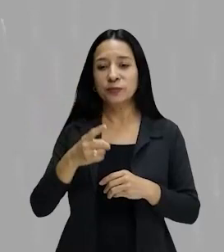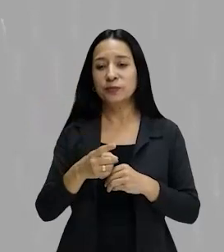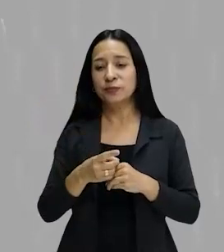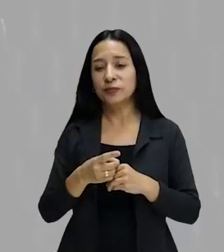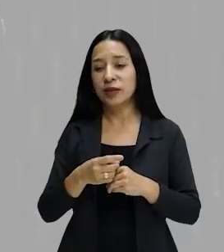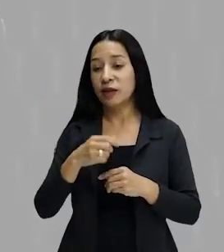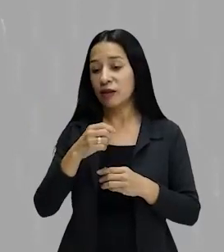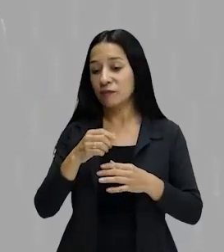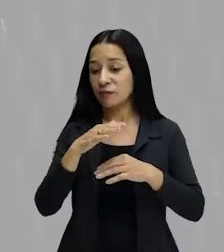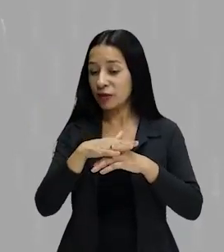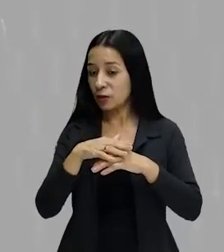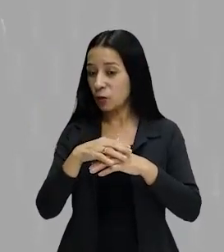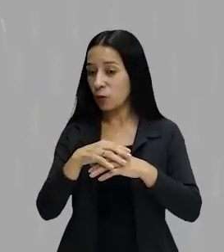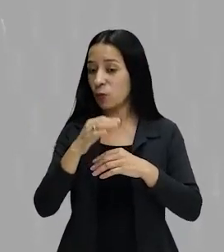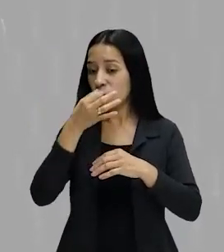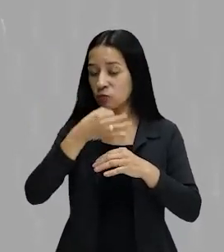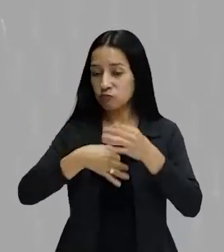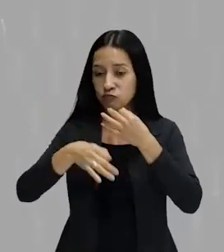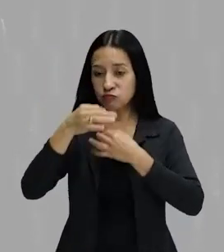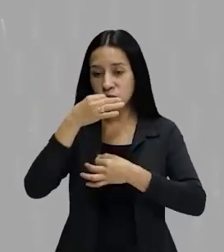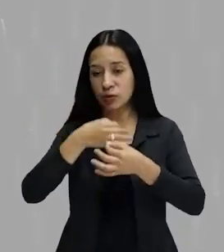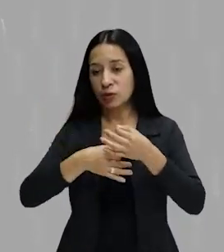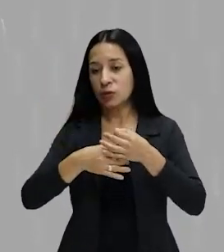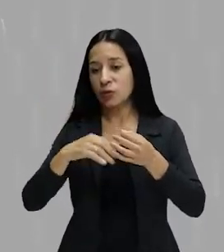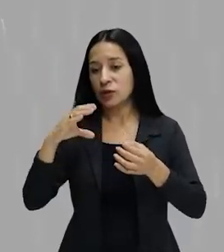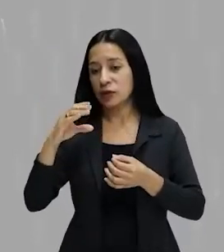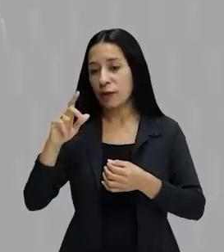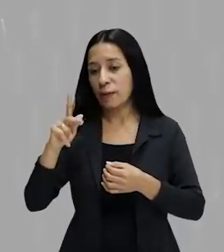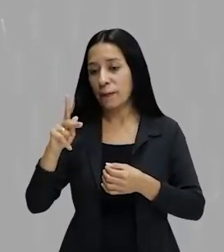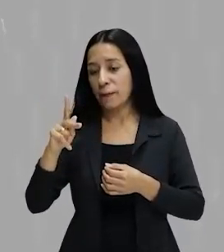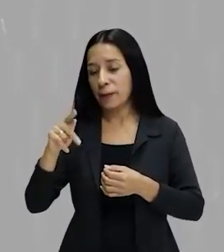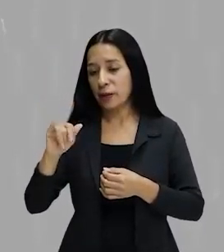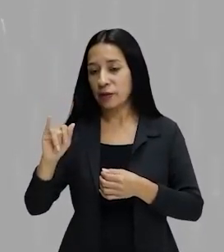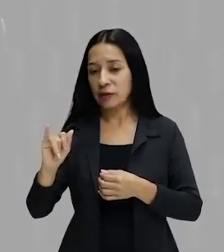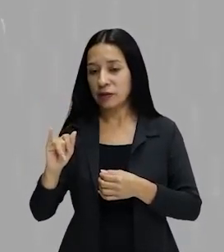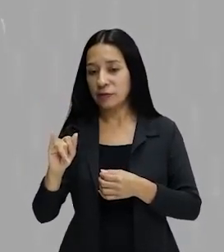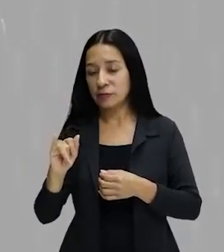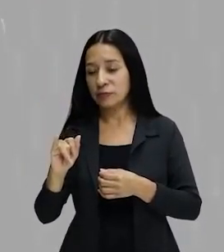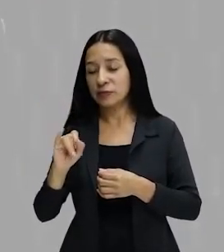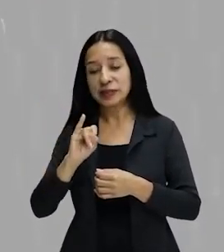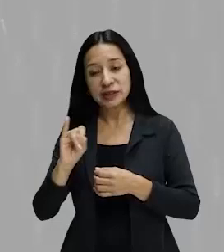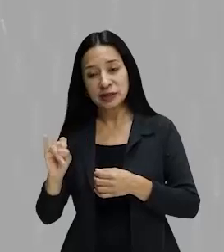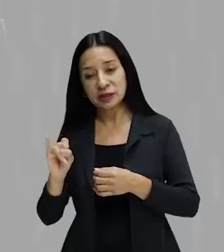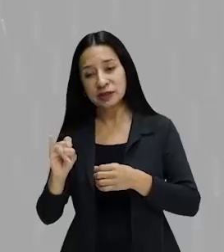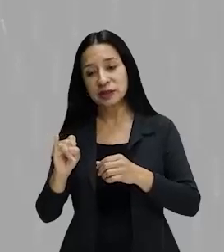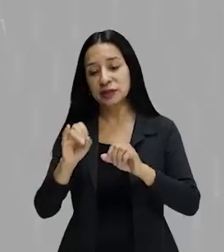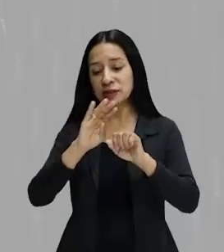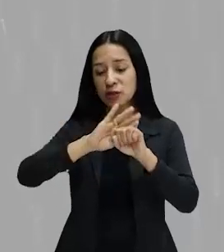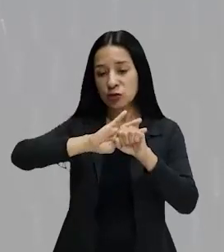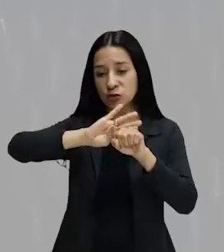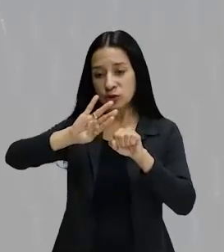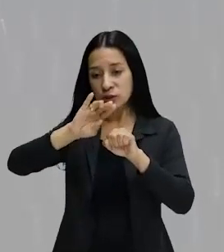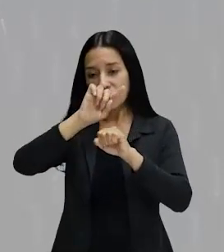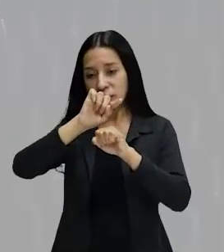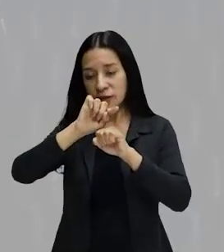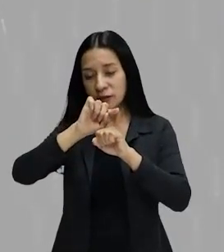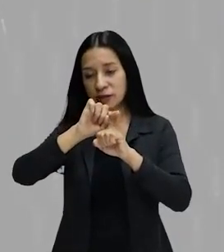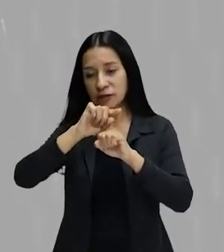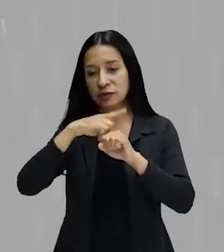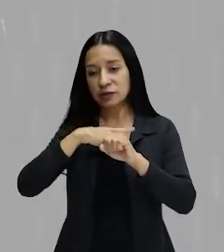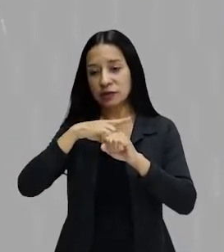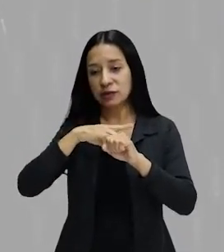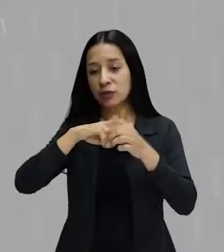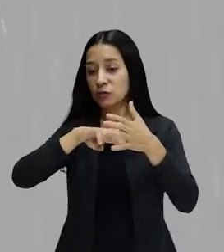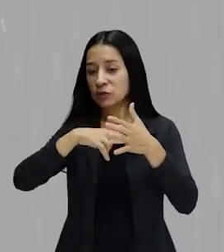Se tirar a crase, vai ter um sentido ambíguo. Ou de